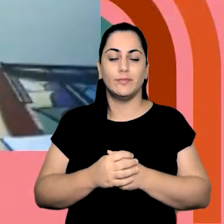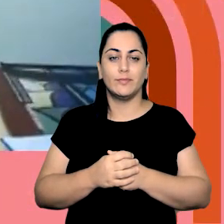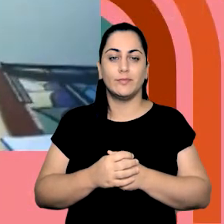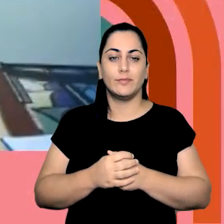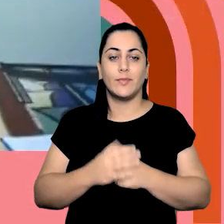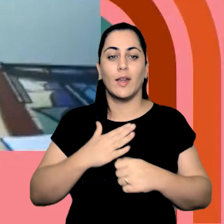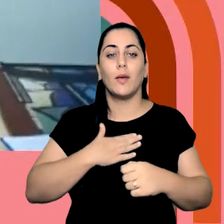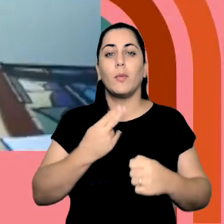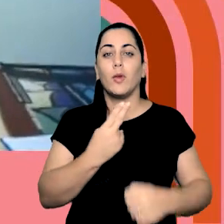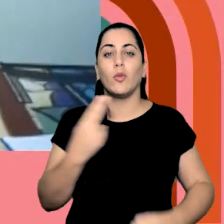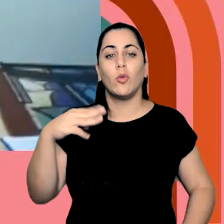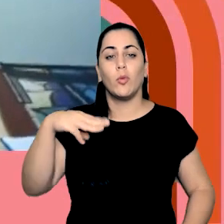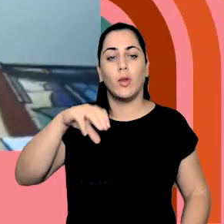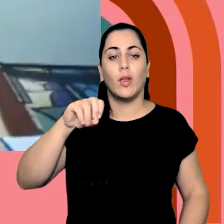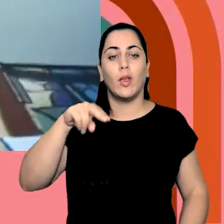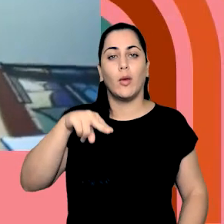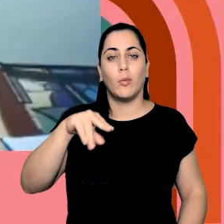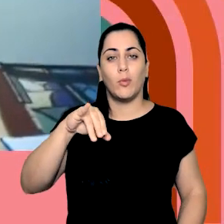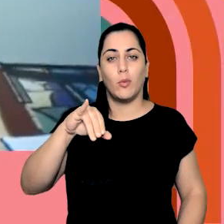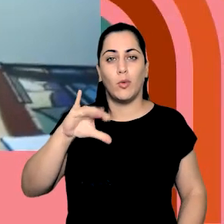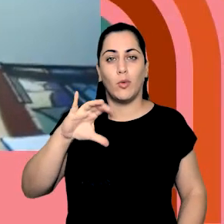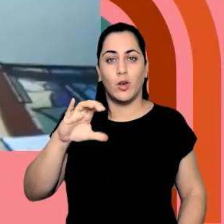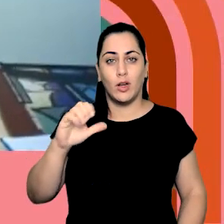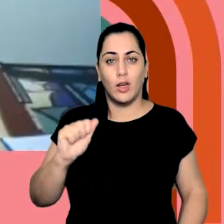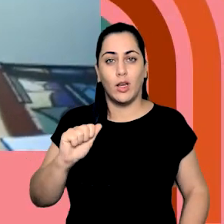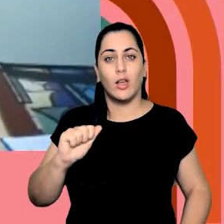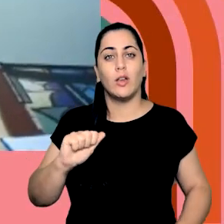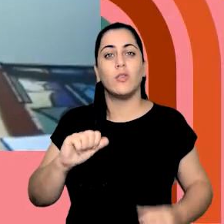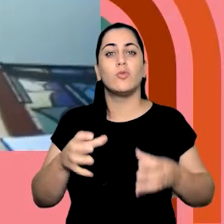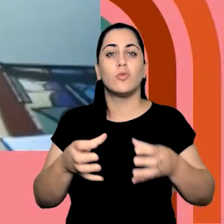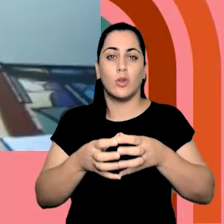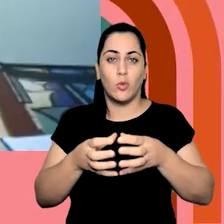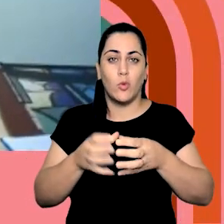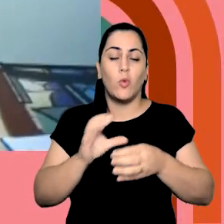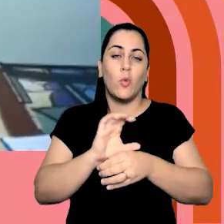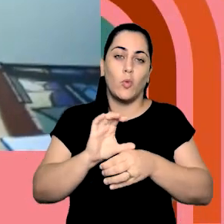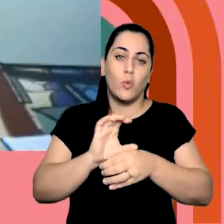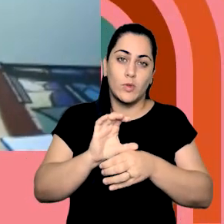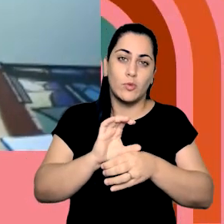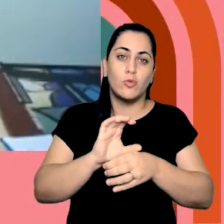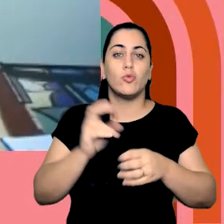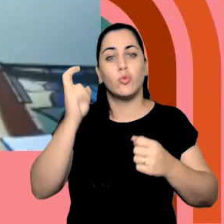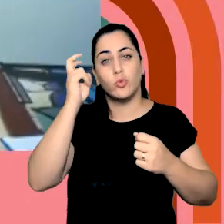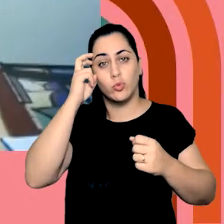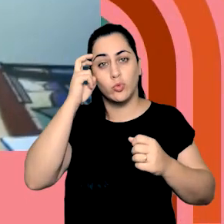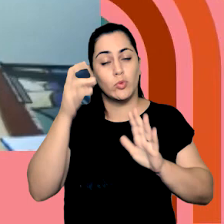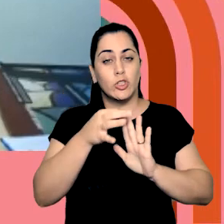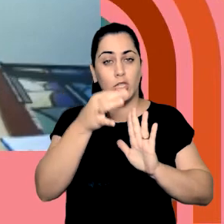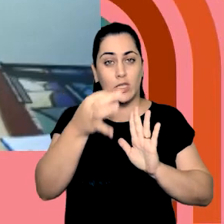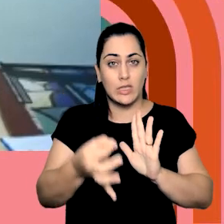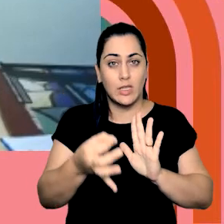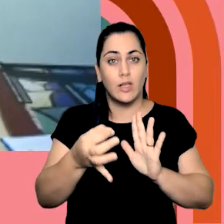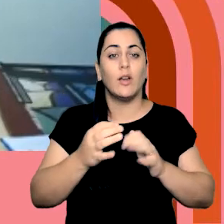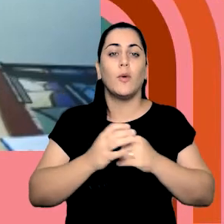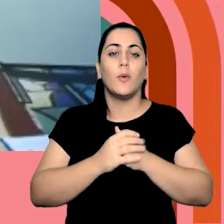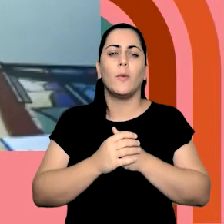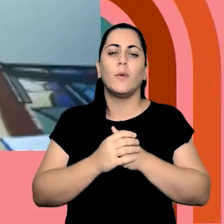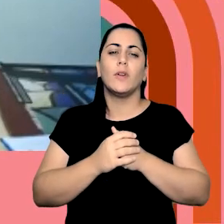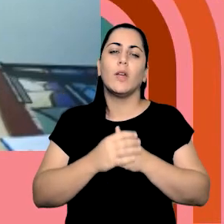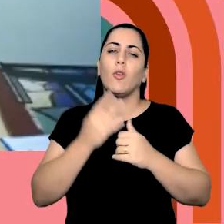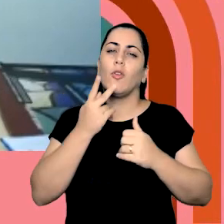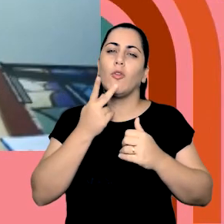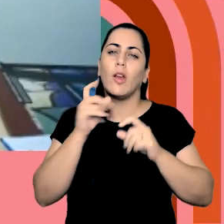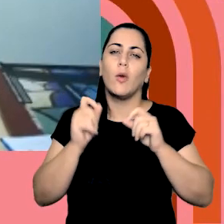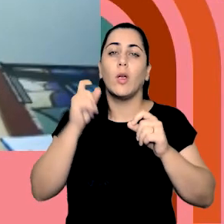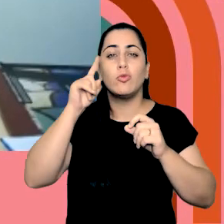Meu nome é Mônica Chamorro, eu sou da Comissão de Cultura e Extensão. Eu vou falar um pouco sobre o que